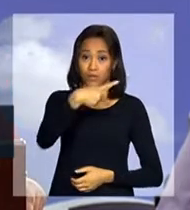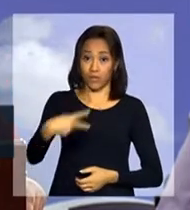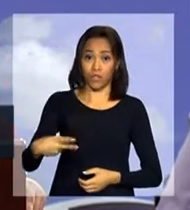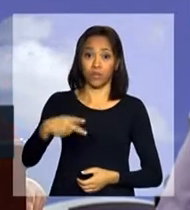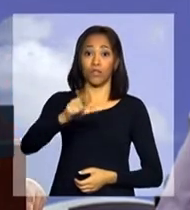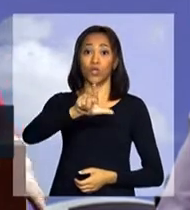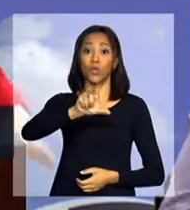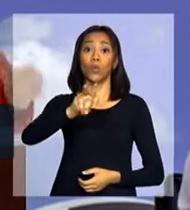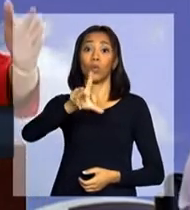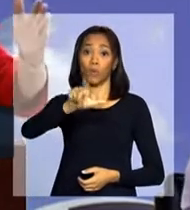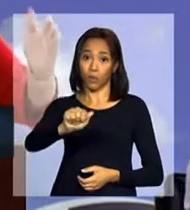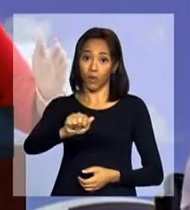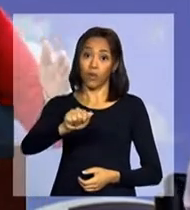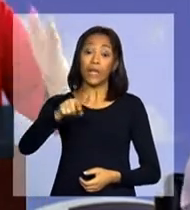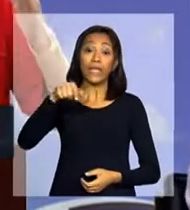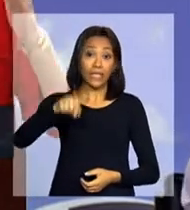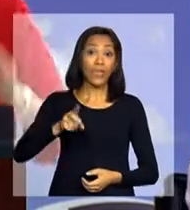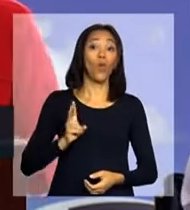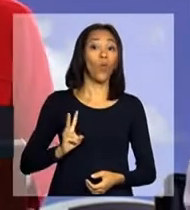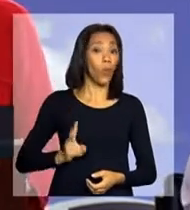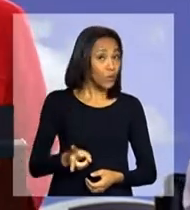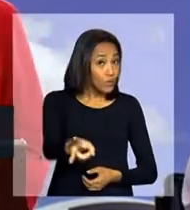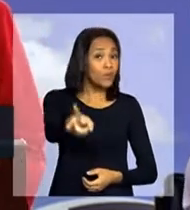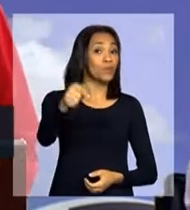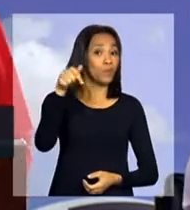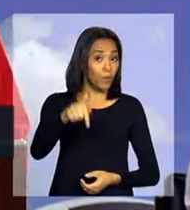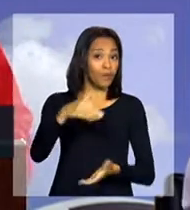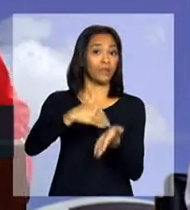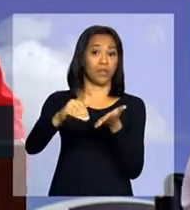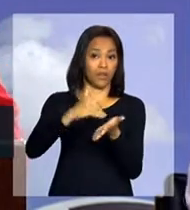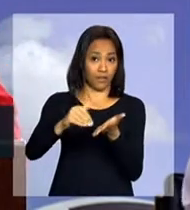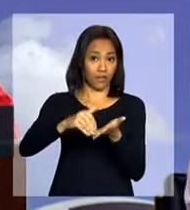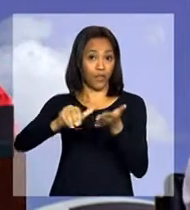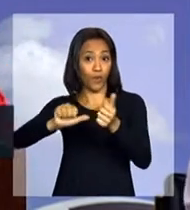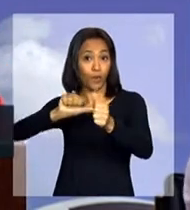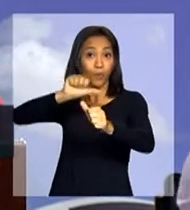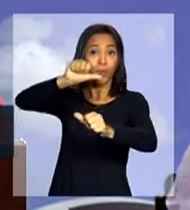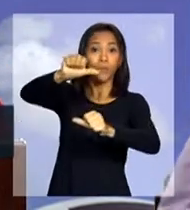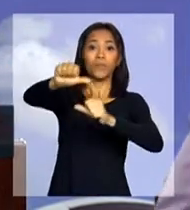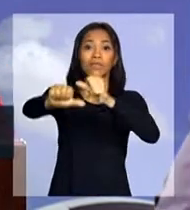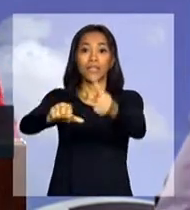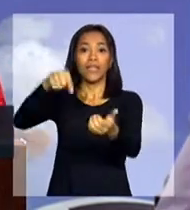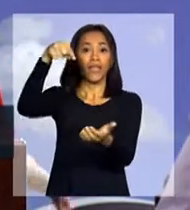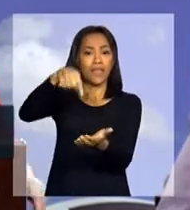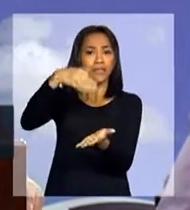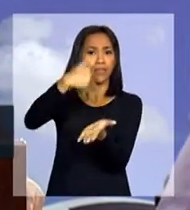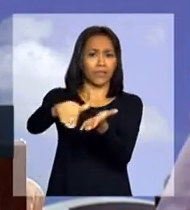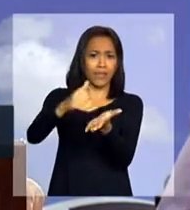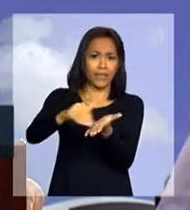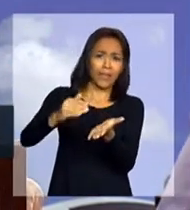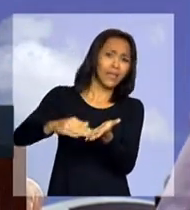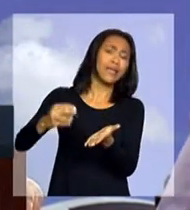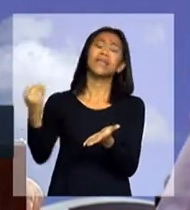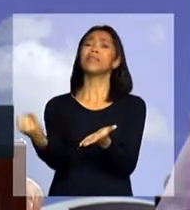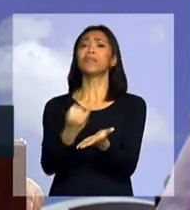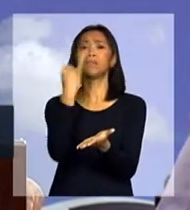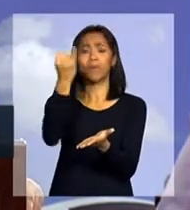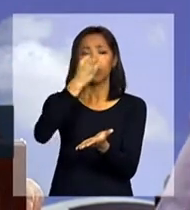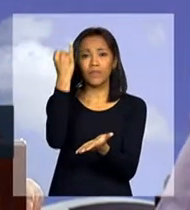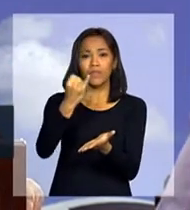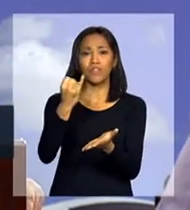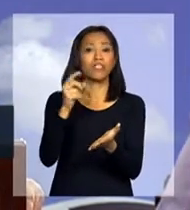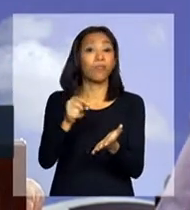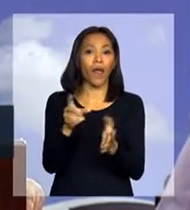e que se desenvolveu e se transformou num ponto central de articulação das políticas